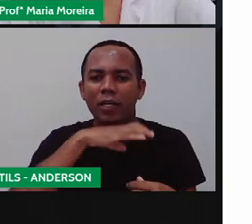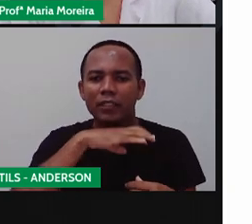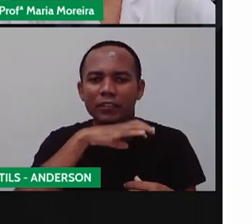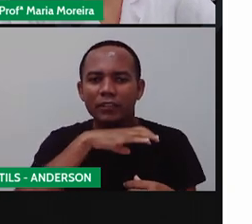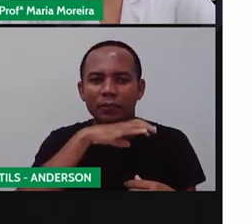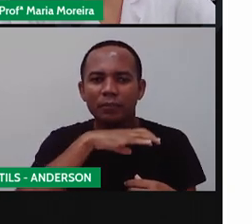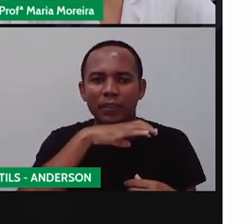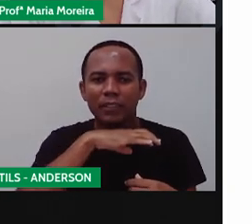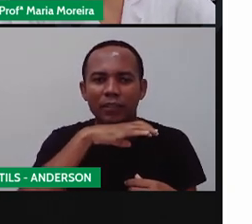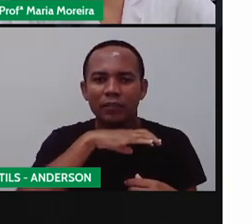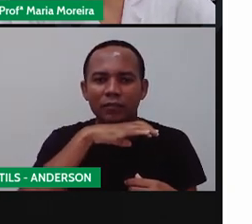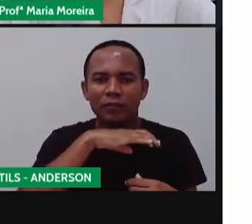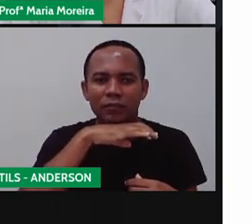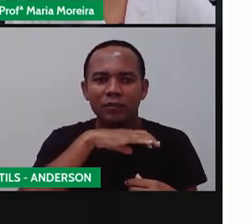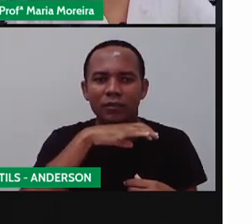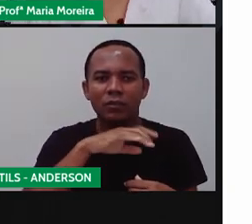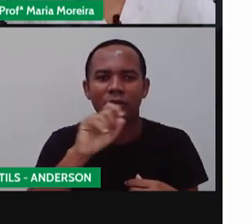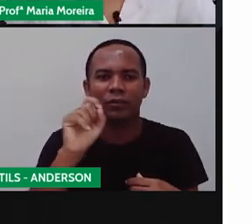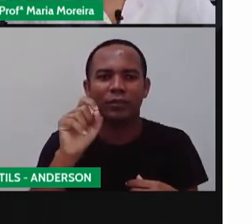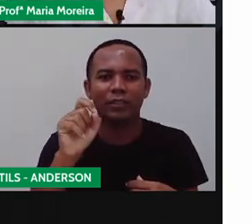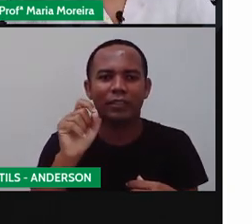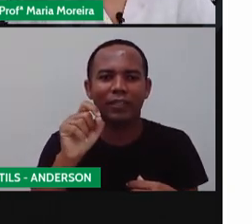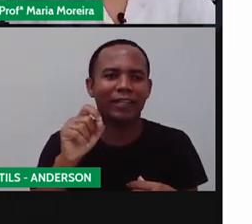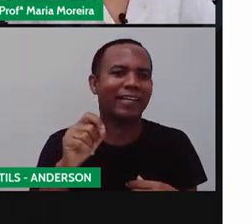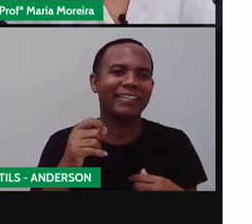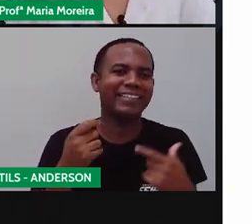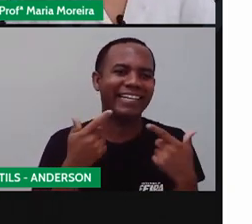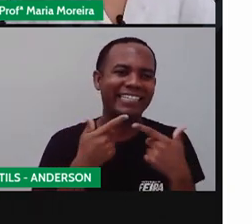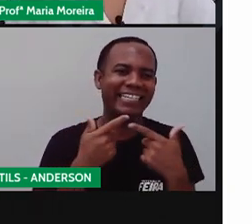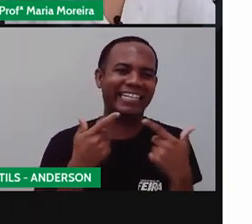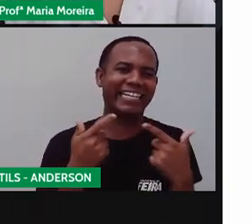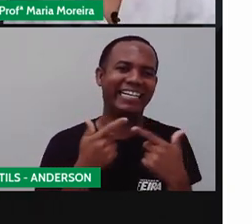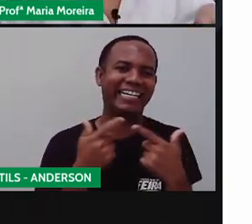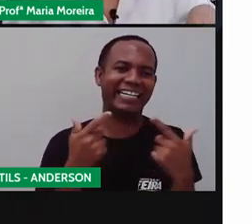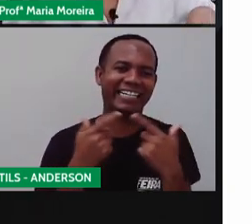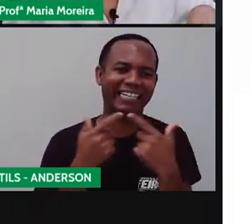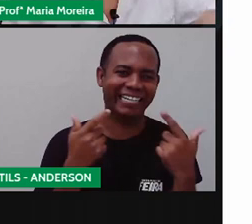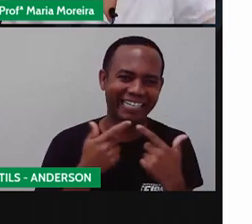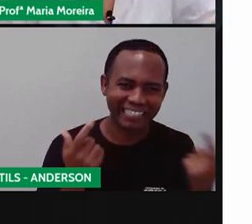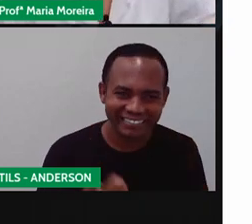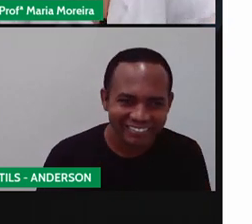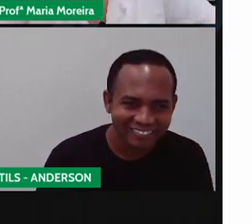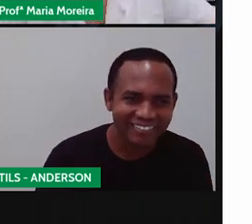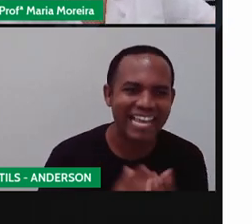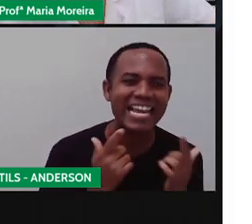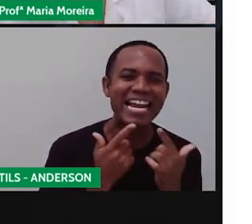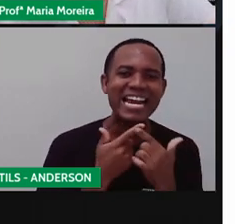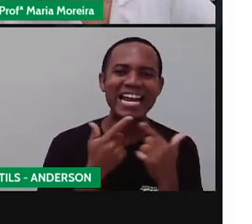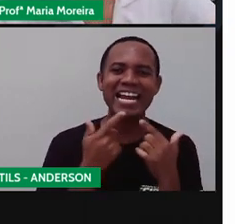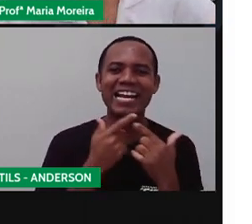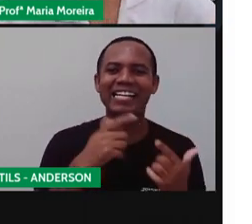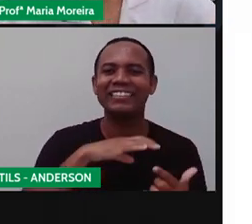motivo de boas gargalhadas. Como é que eles imitam a hiena, gente? É? Deve ser assim.